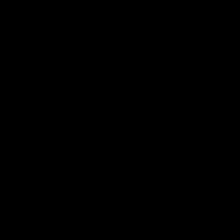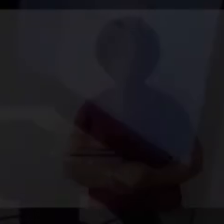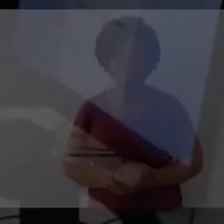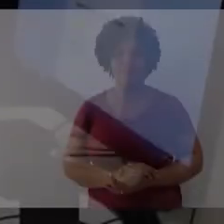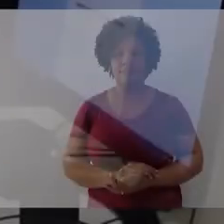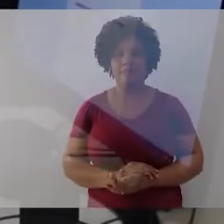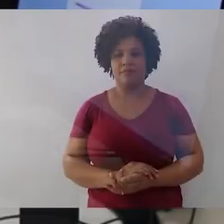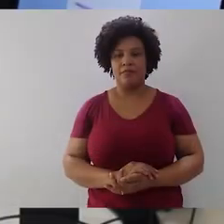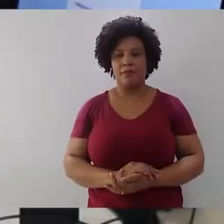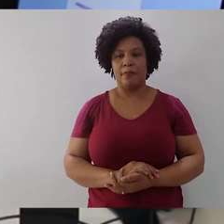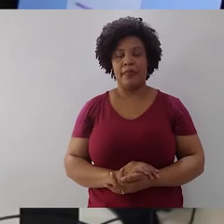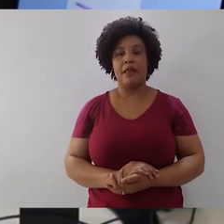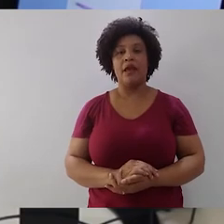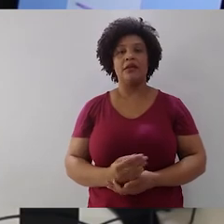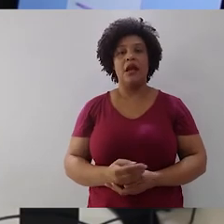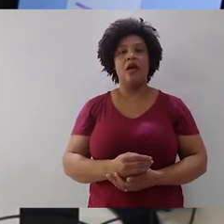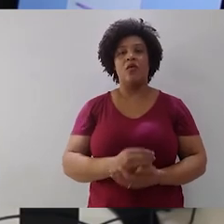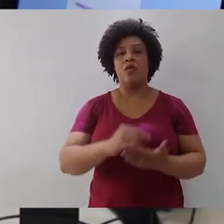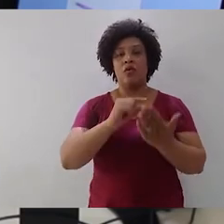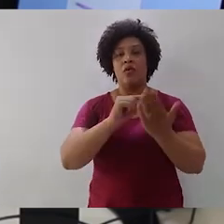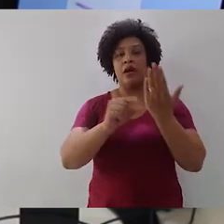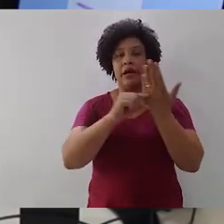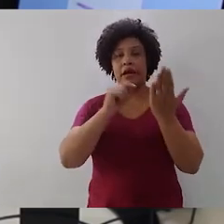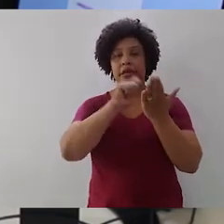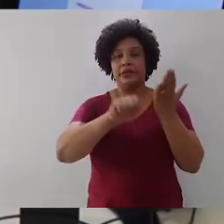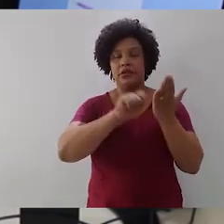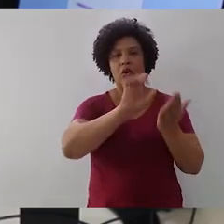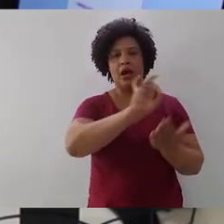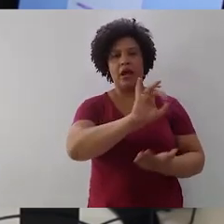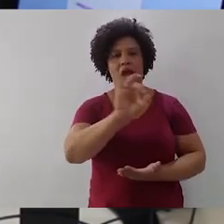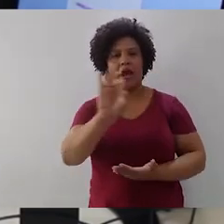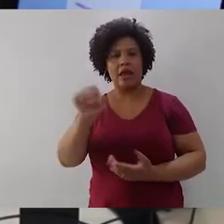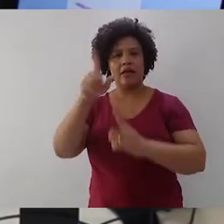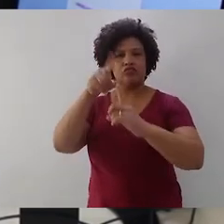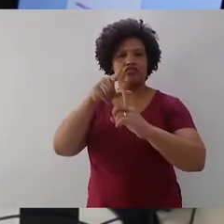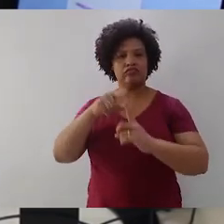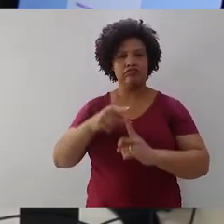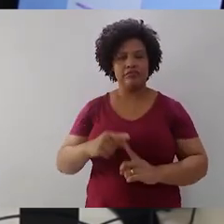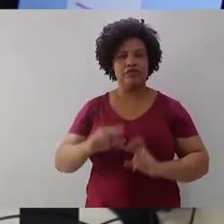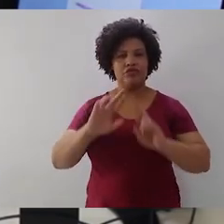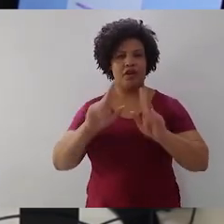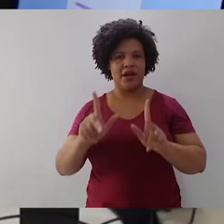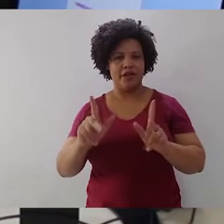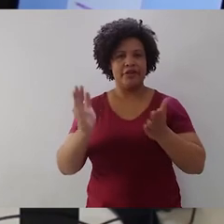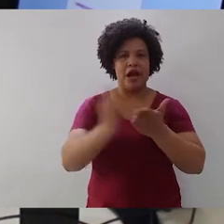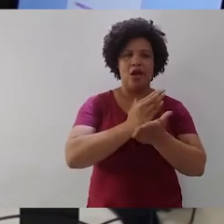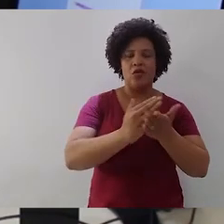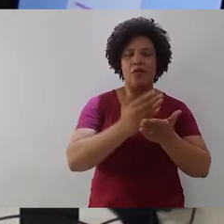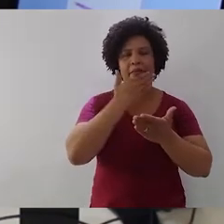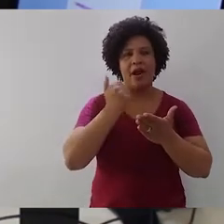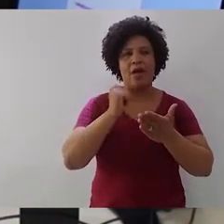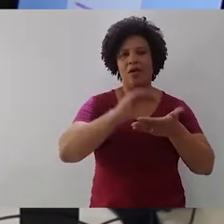Cada escritor gosta de escrever de um jeito. Há aqueles que preferem escrever ao computador, outros ainda